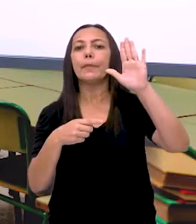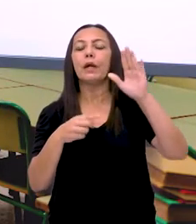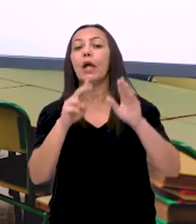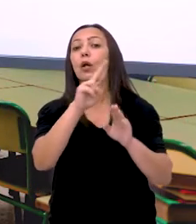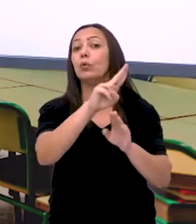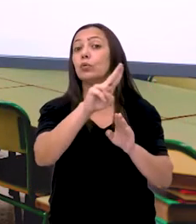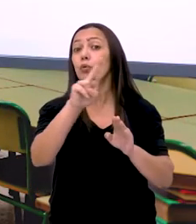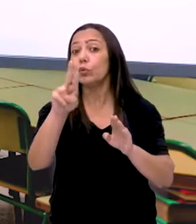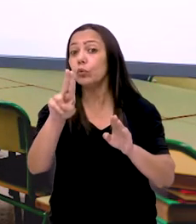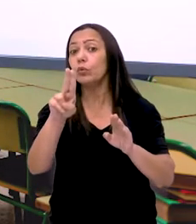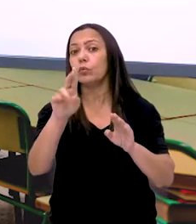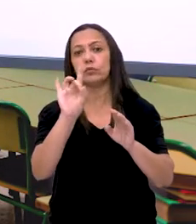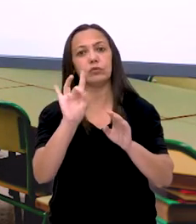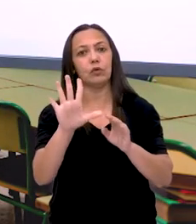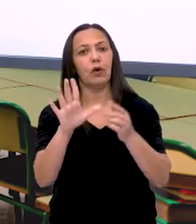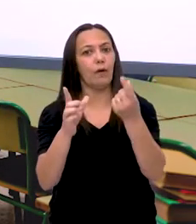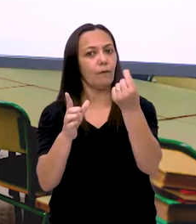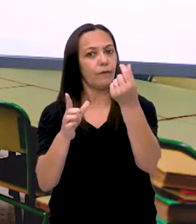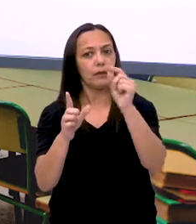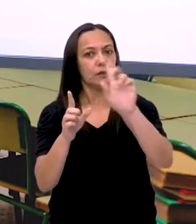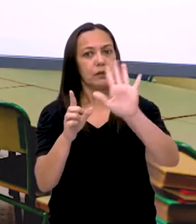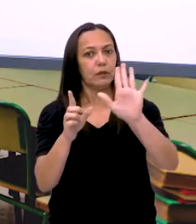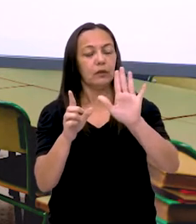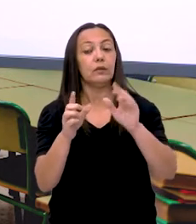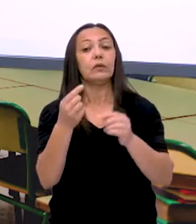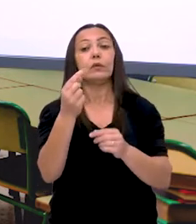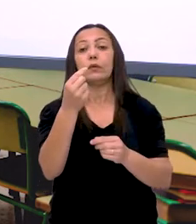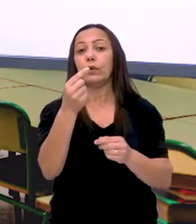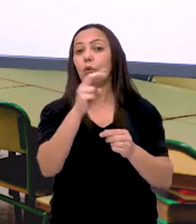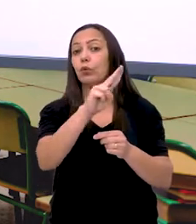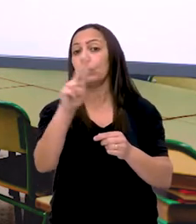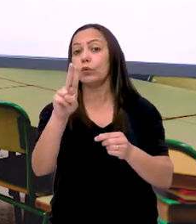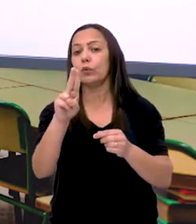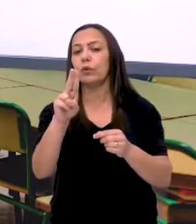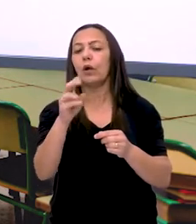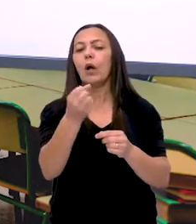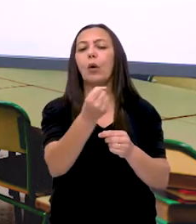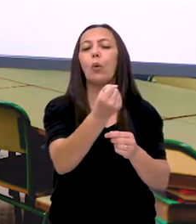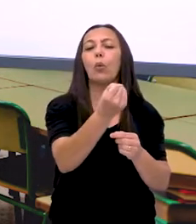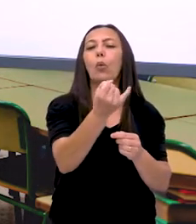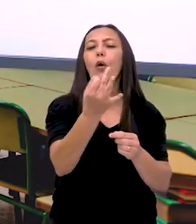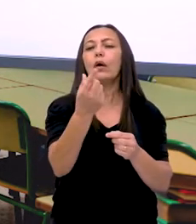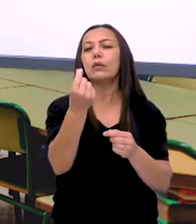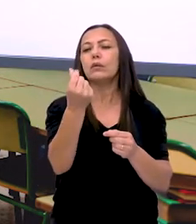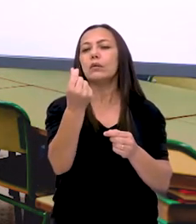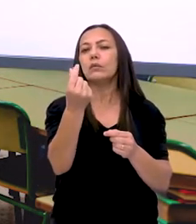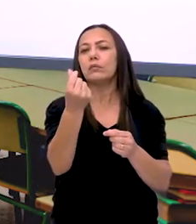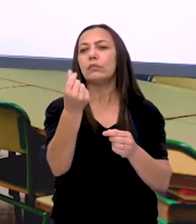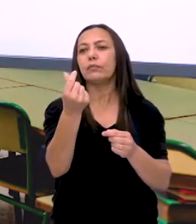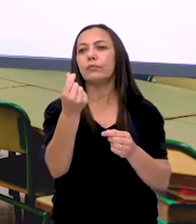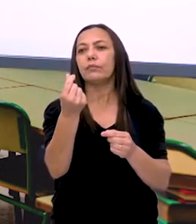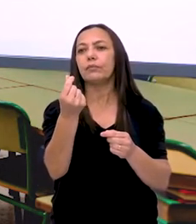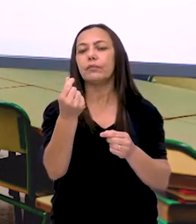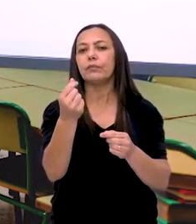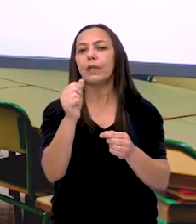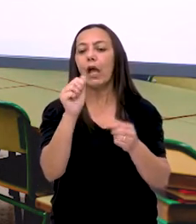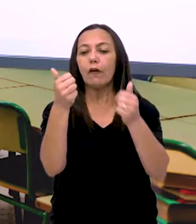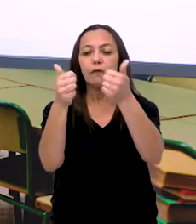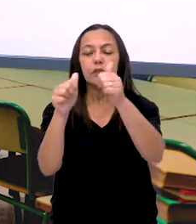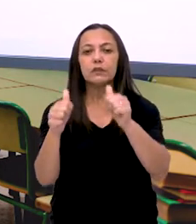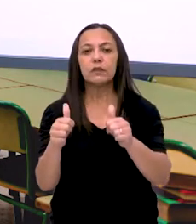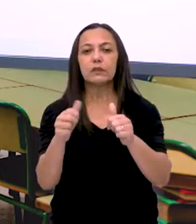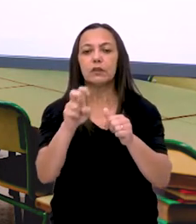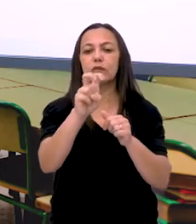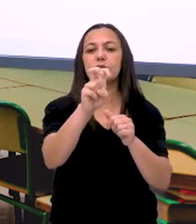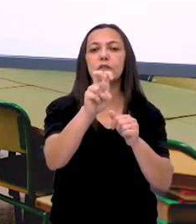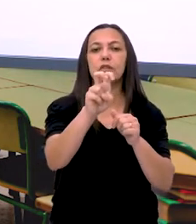mas o nome do produto. Então o que é que nós devemos analisar? Quanto vale cada um? Eu vou fazer essa